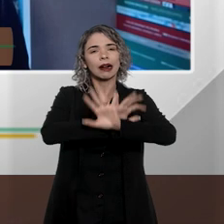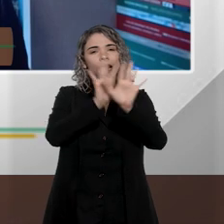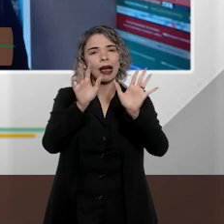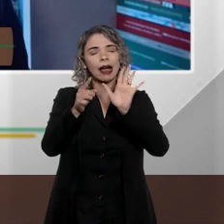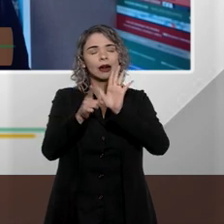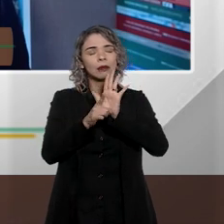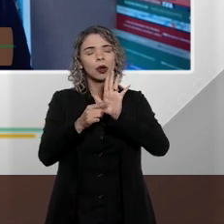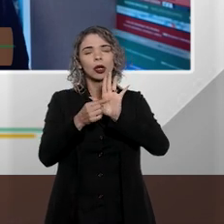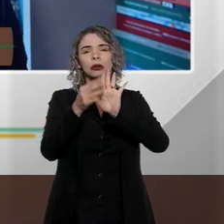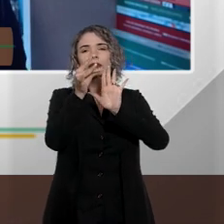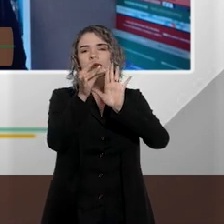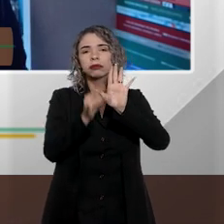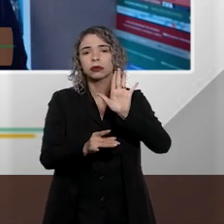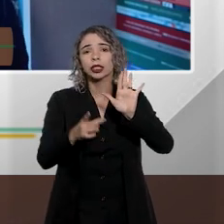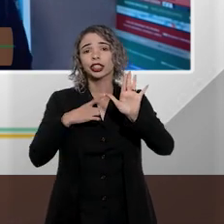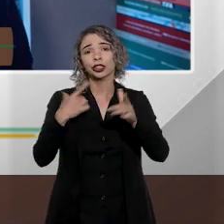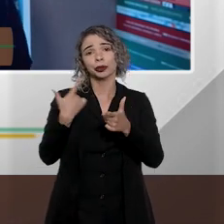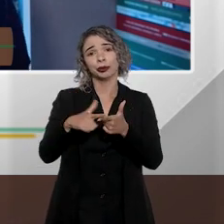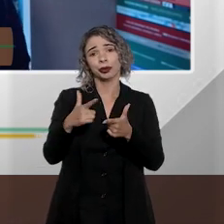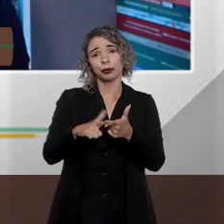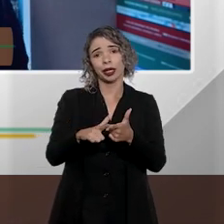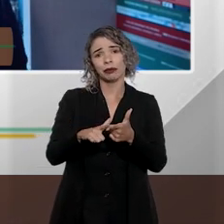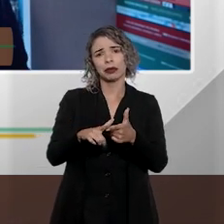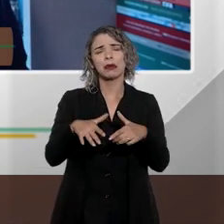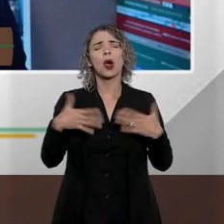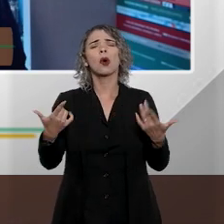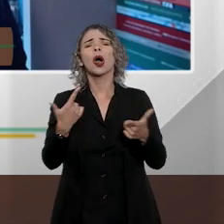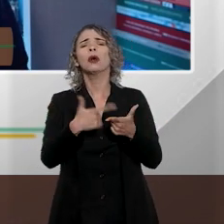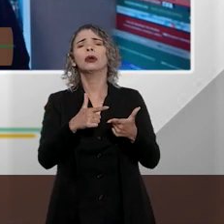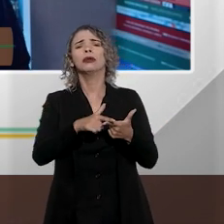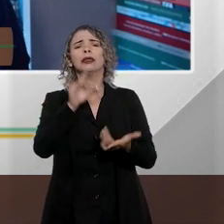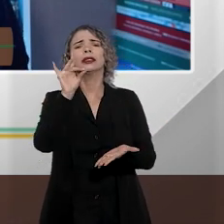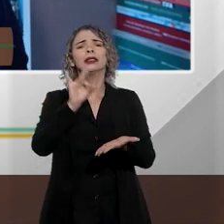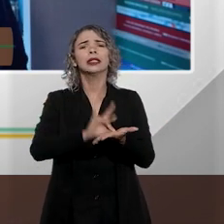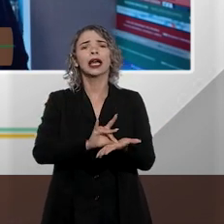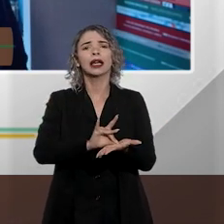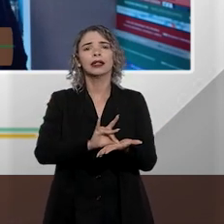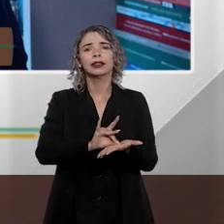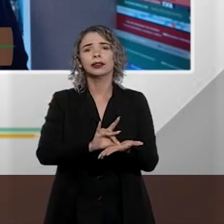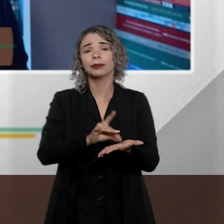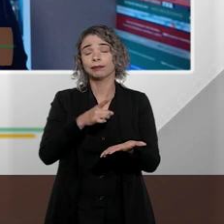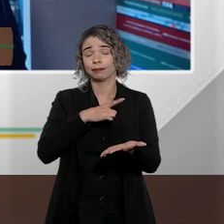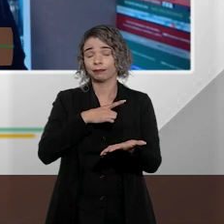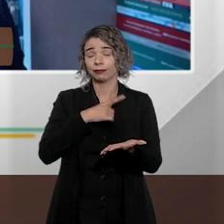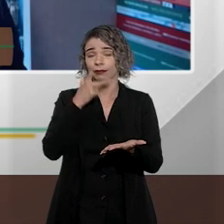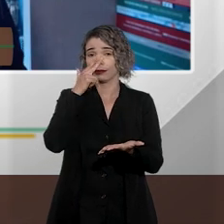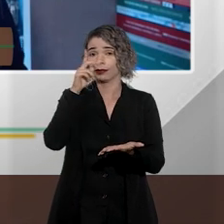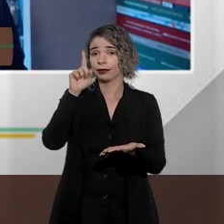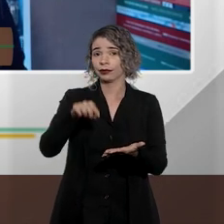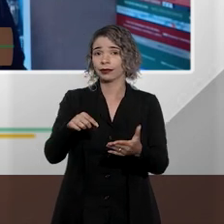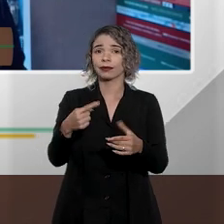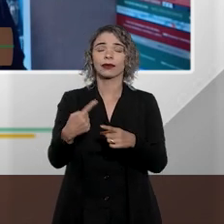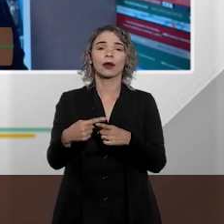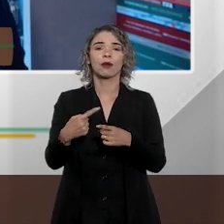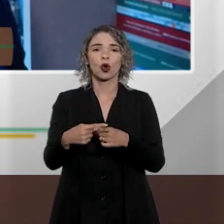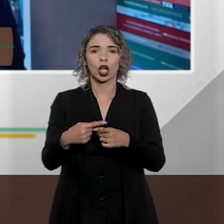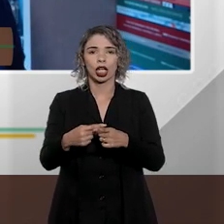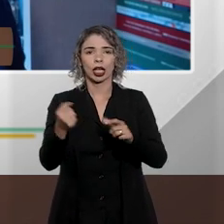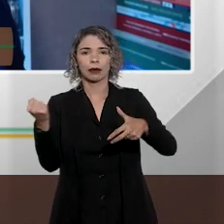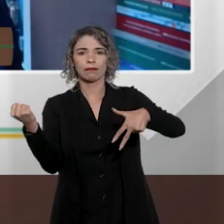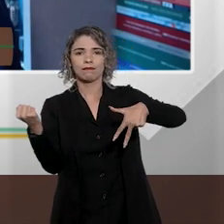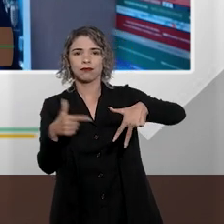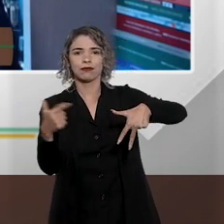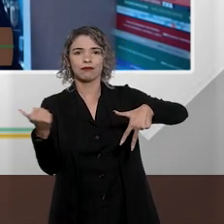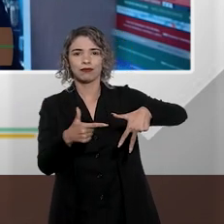aquilo que gerava um problema prático. E qual era o problema prático de maior monta? Me parece que era o fato de que a injúria